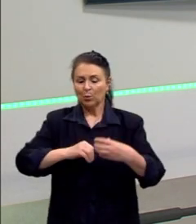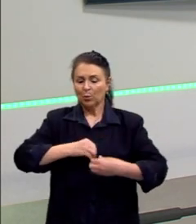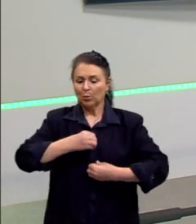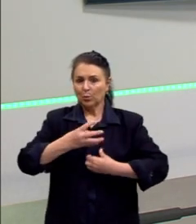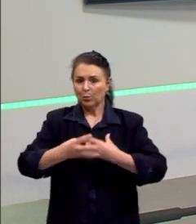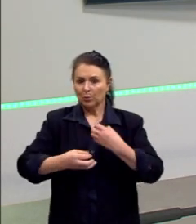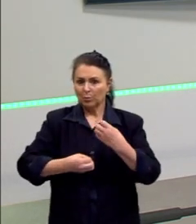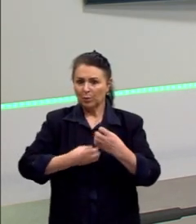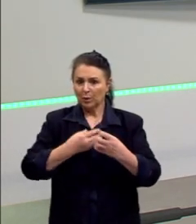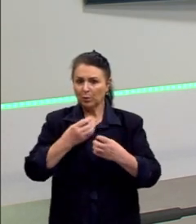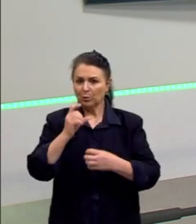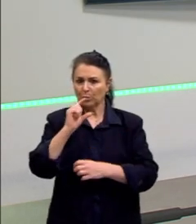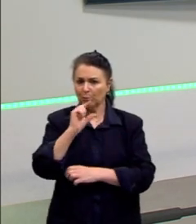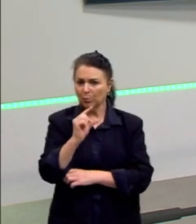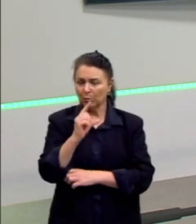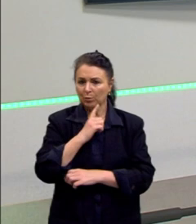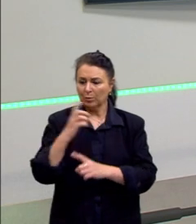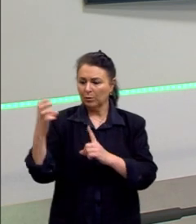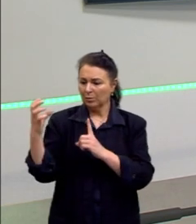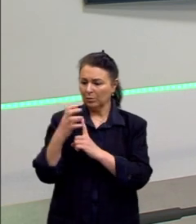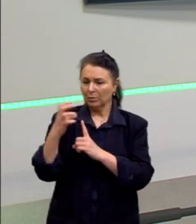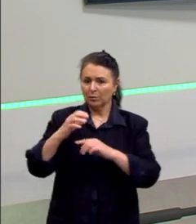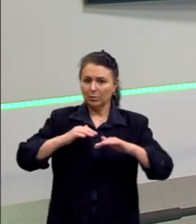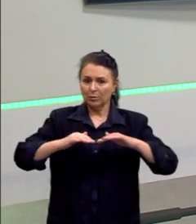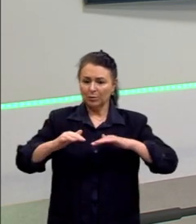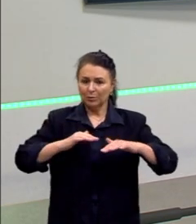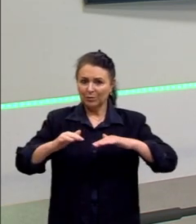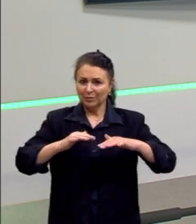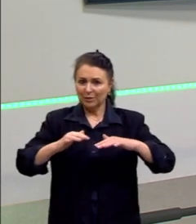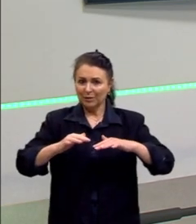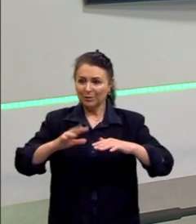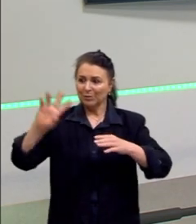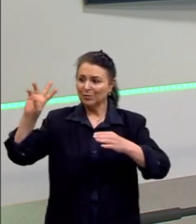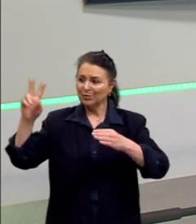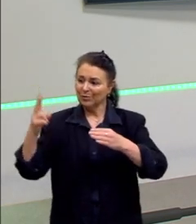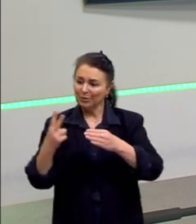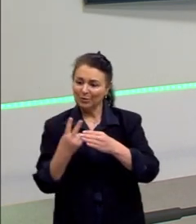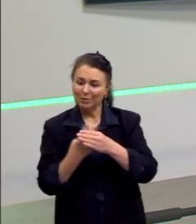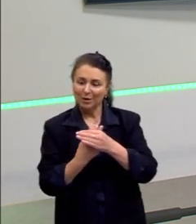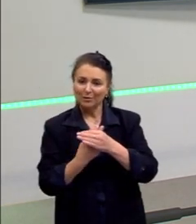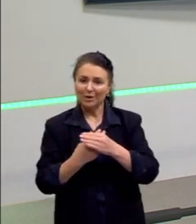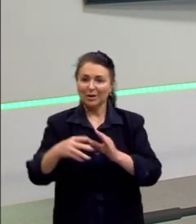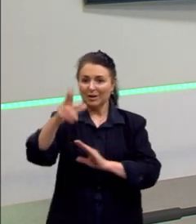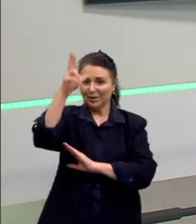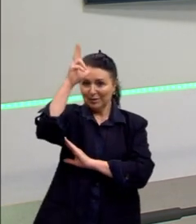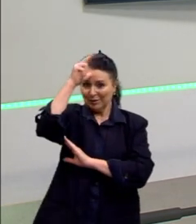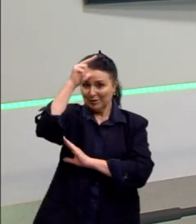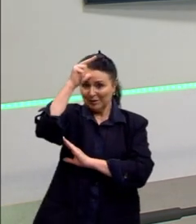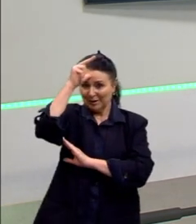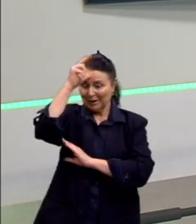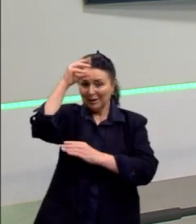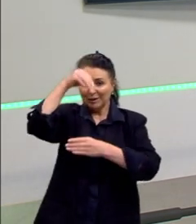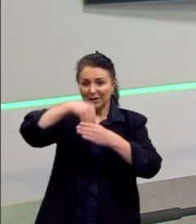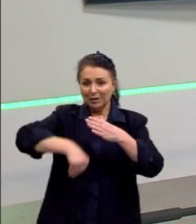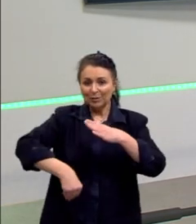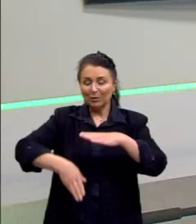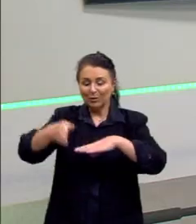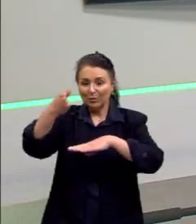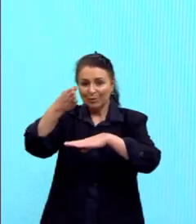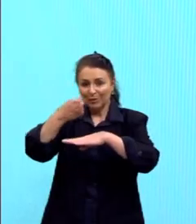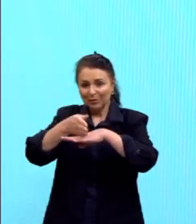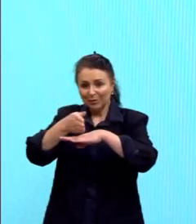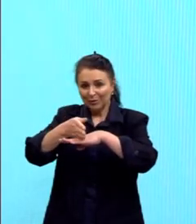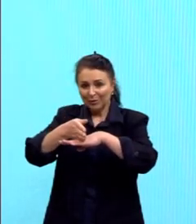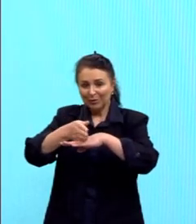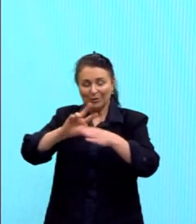influência do movimento de vanguarda dadaísta aqui no nosso modernismo, pois o significado do texto é